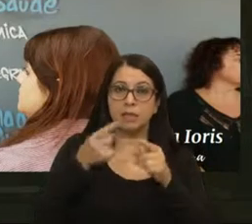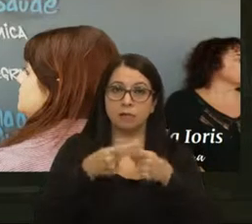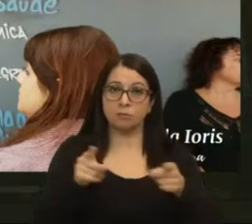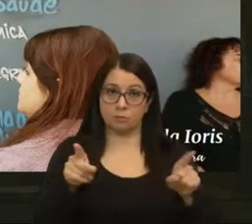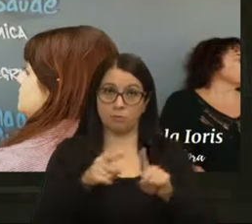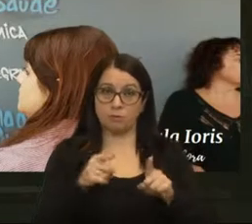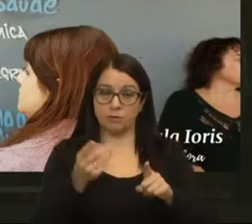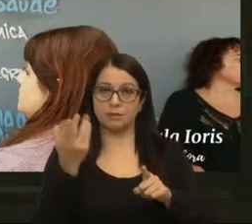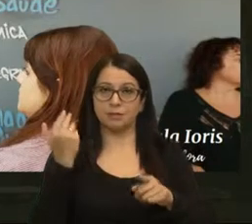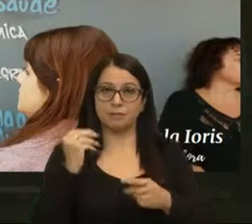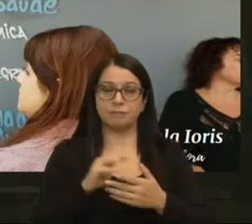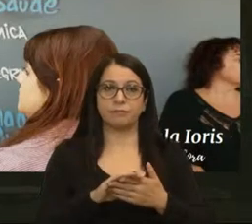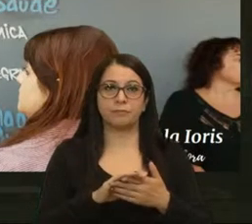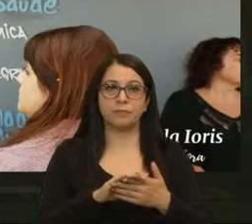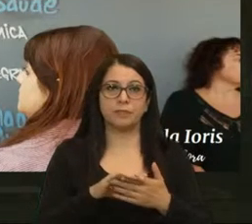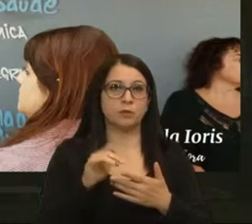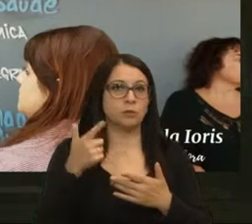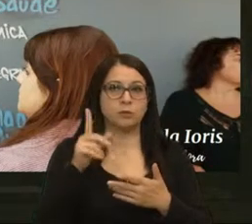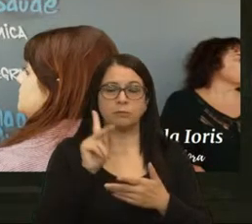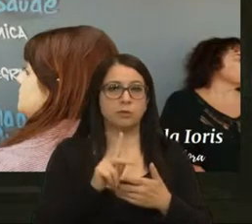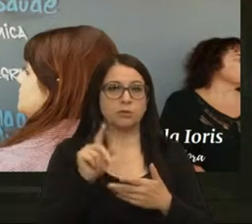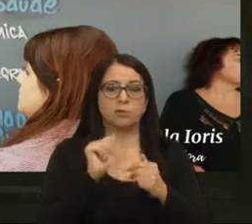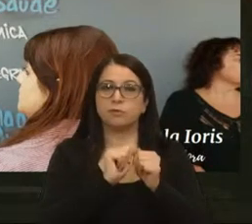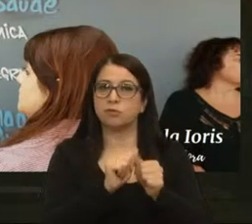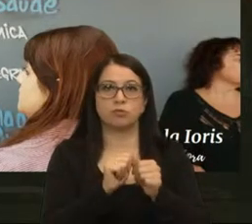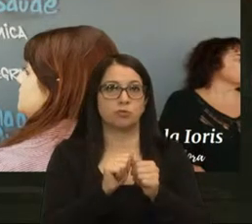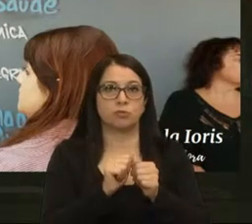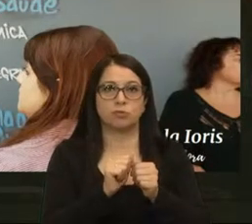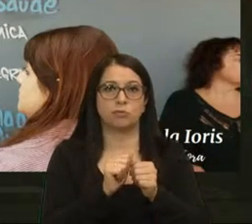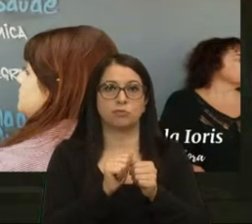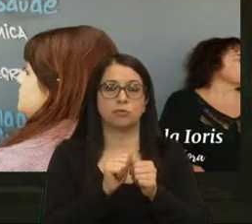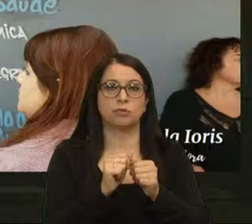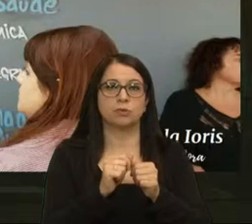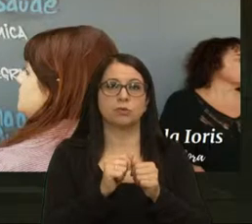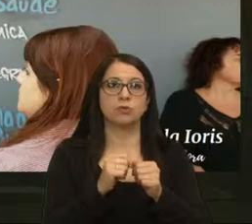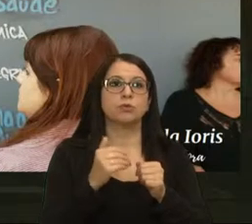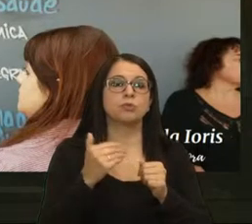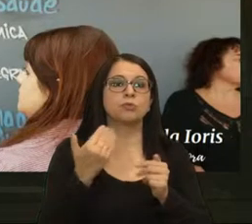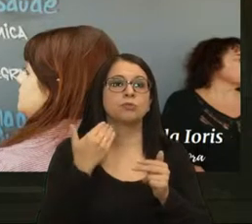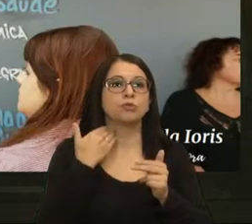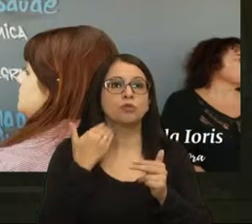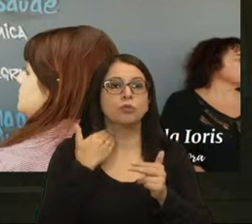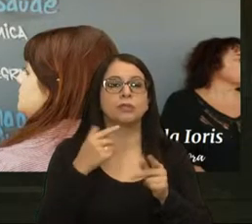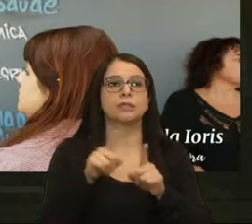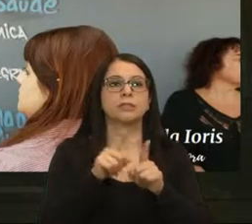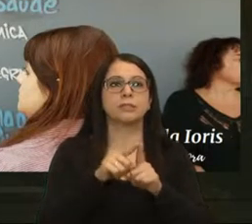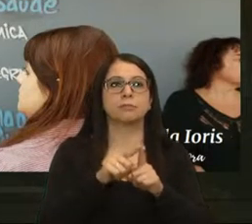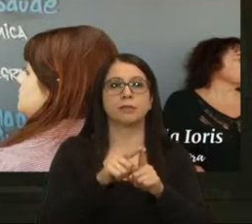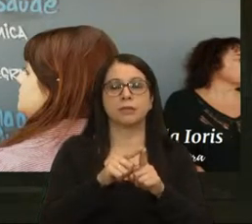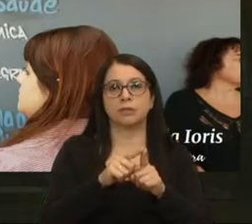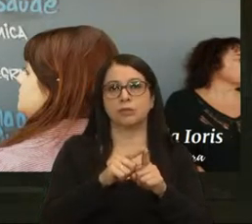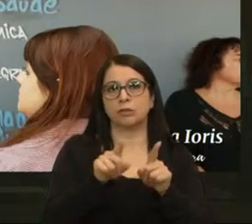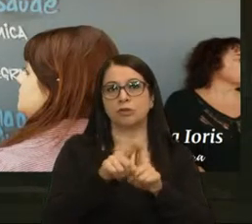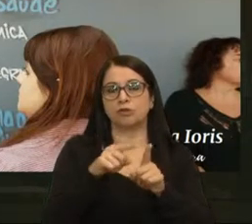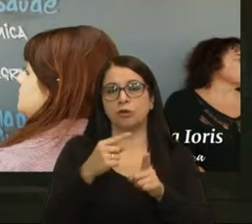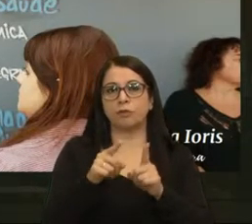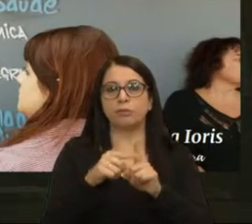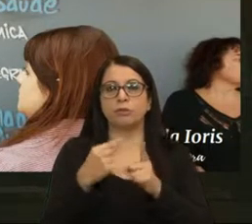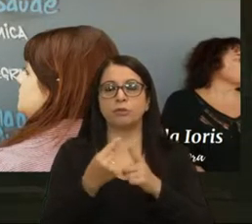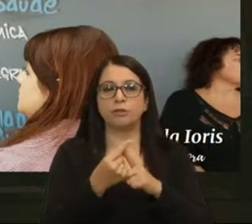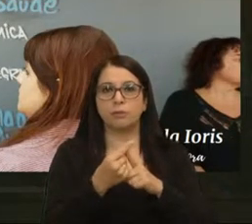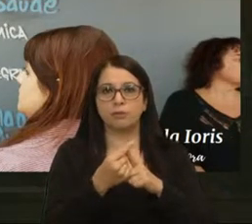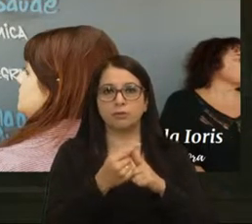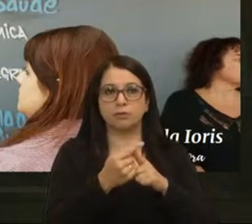nós, que não houve quem estava lá junto conosco, o juiz da Vária de Execuções de Novo Hamburgo, o secretário de